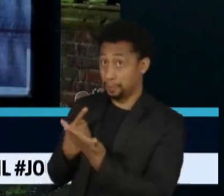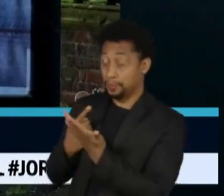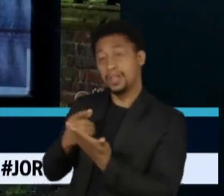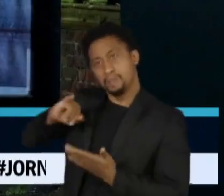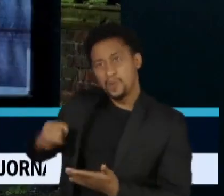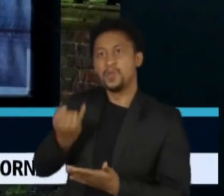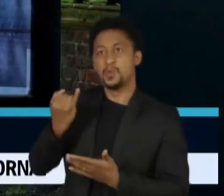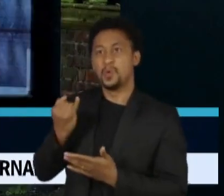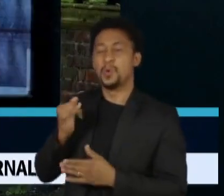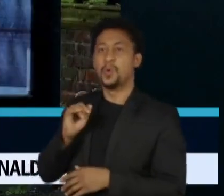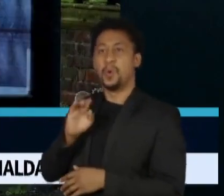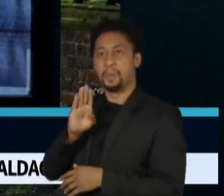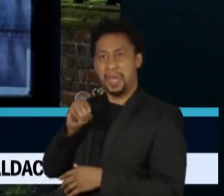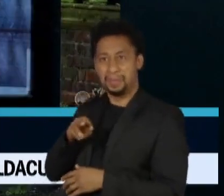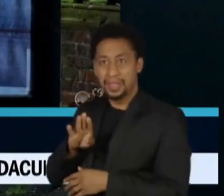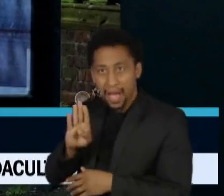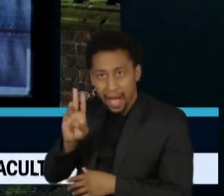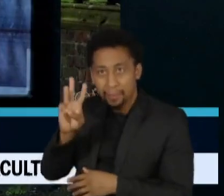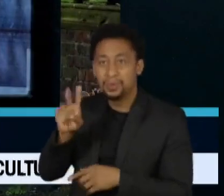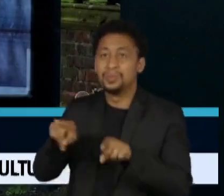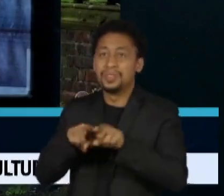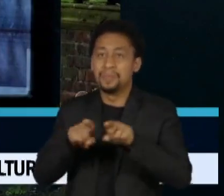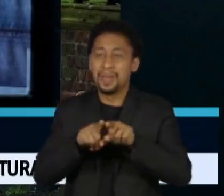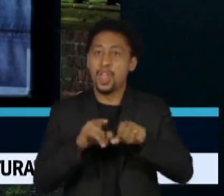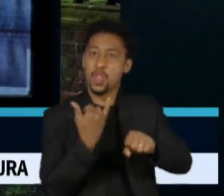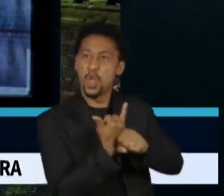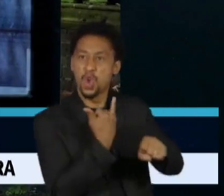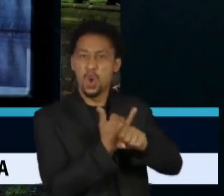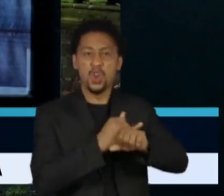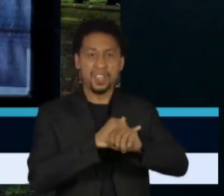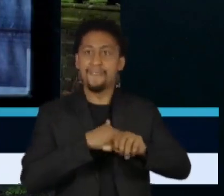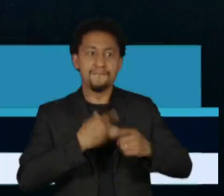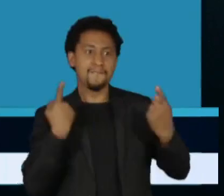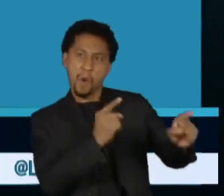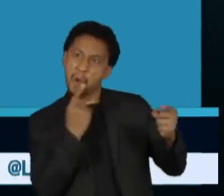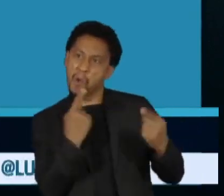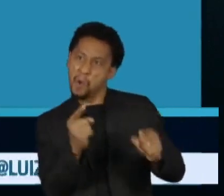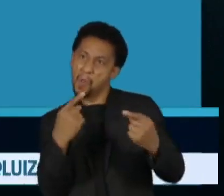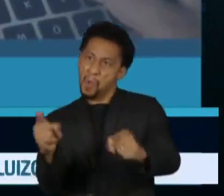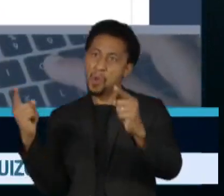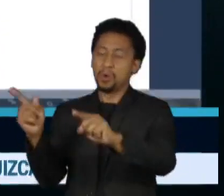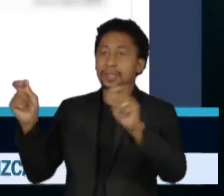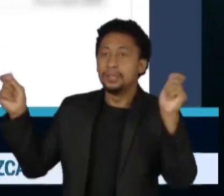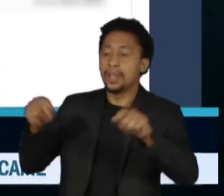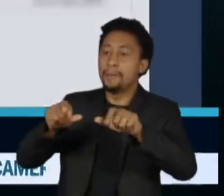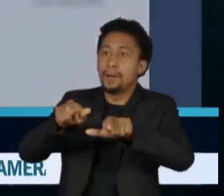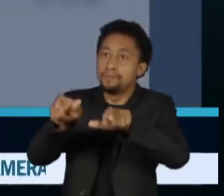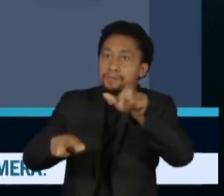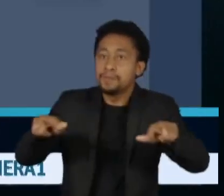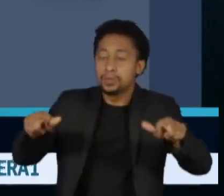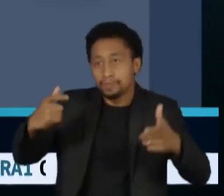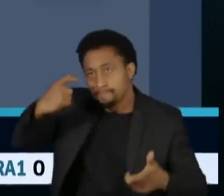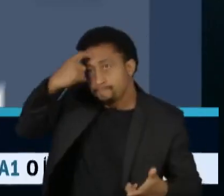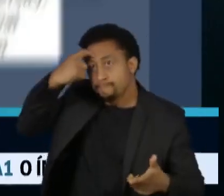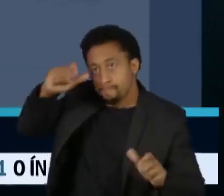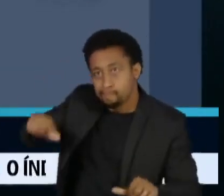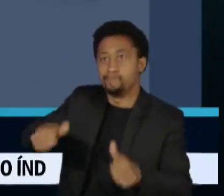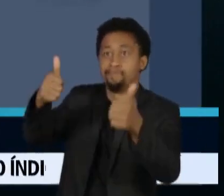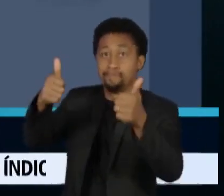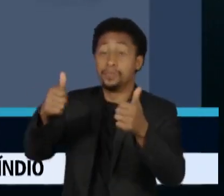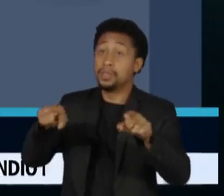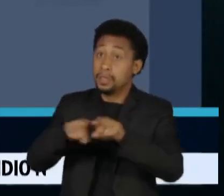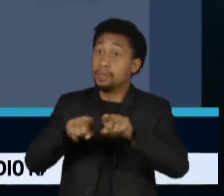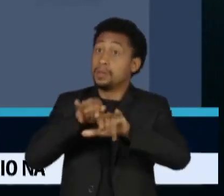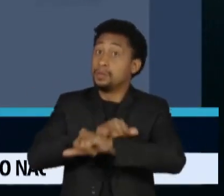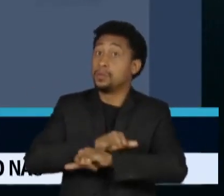empresas, já conhecidas do público, contra elas mesmas, traz bons resultados. Em resposta à repercussão da ação na imprensa,